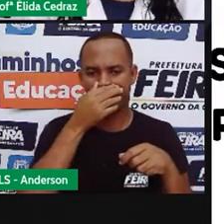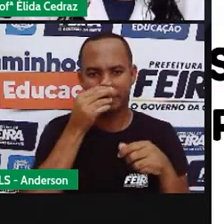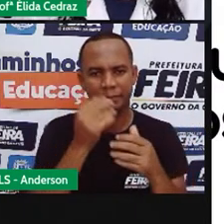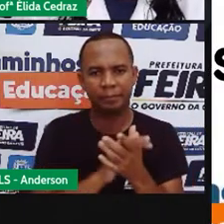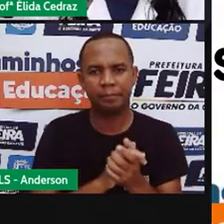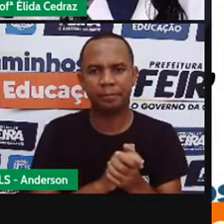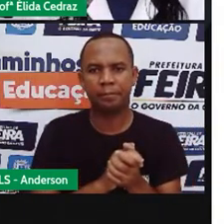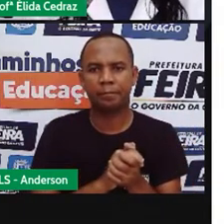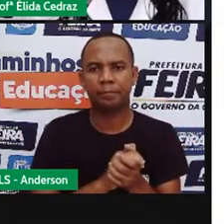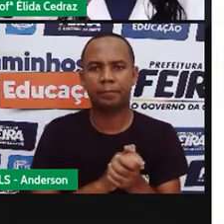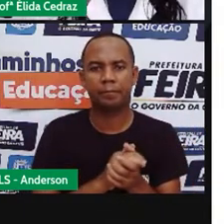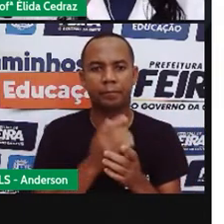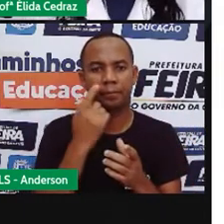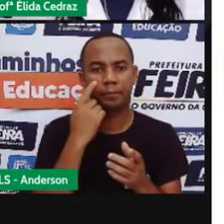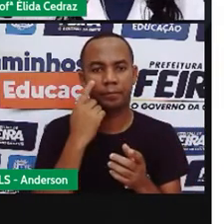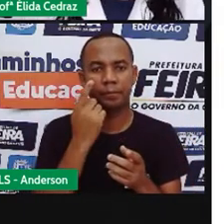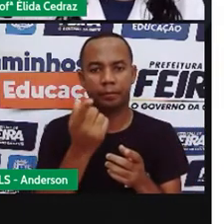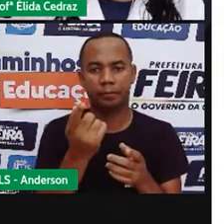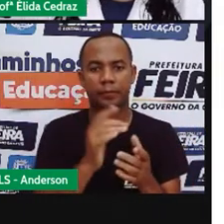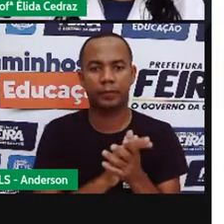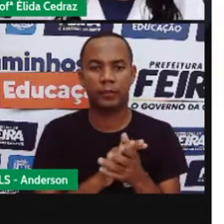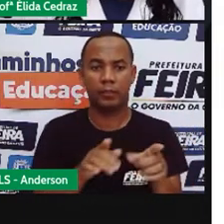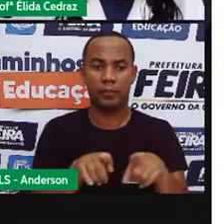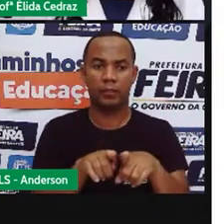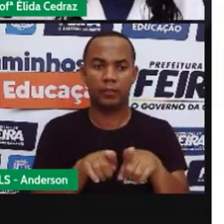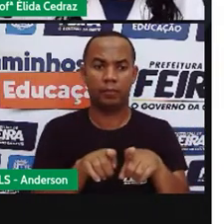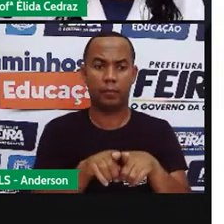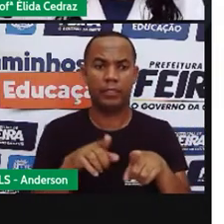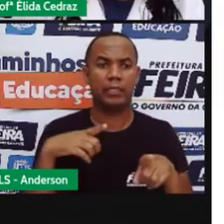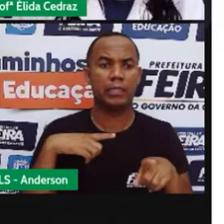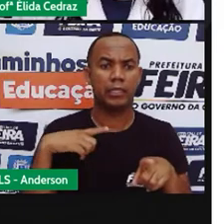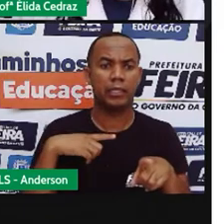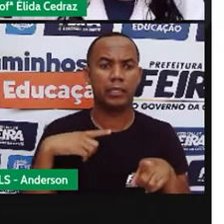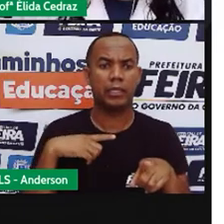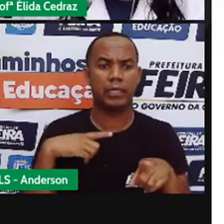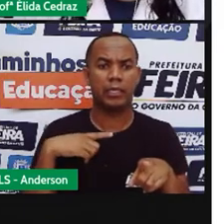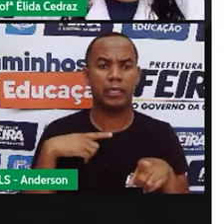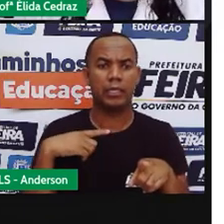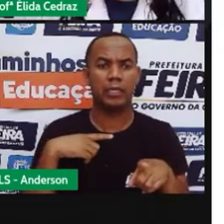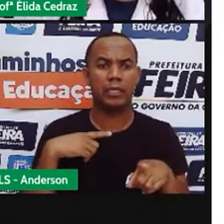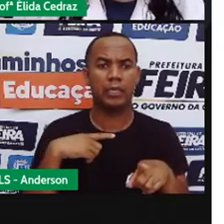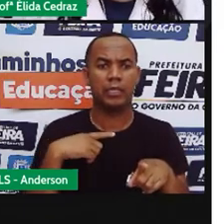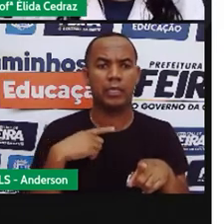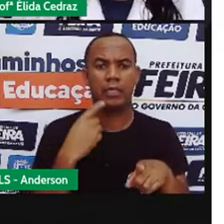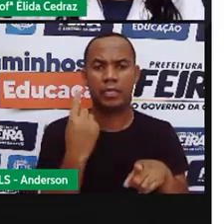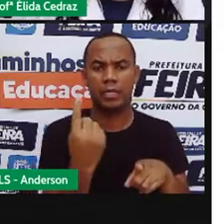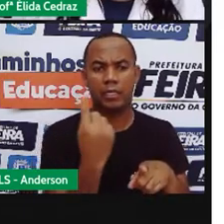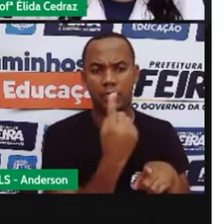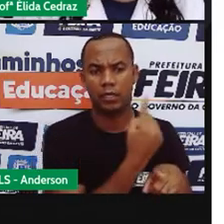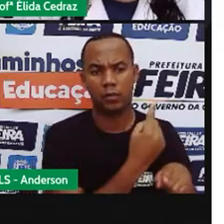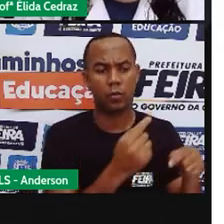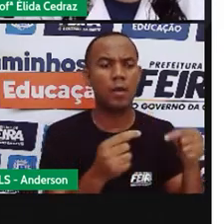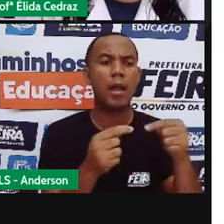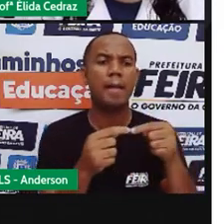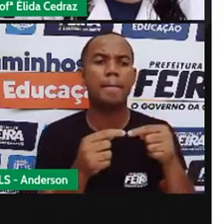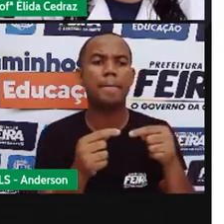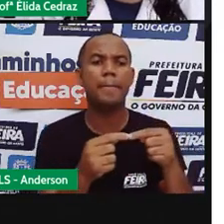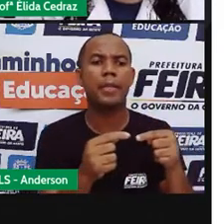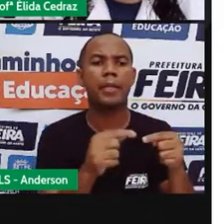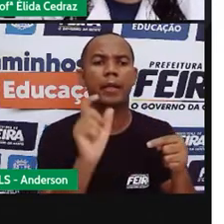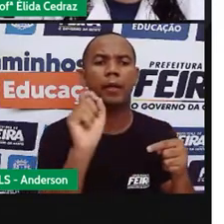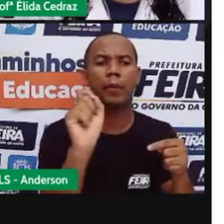Os espaços públicos possuem funções. É, cada espaço público, ele é